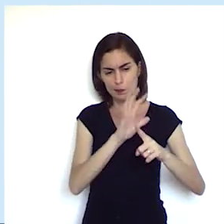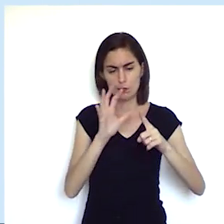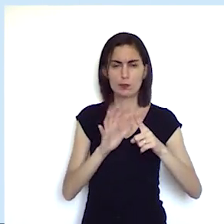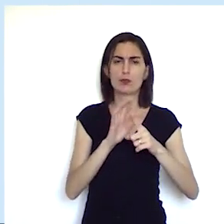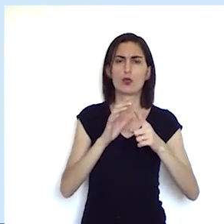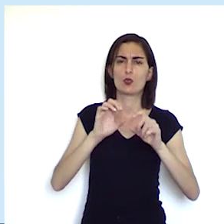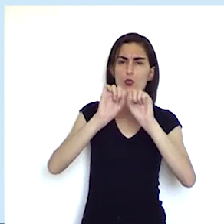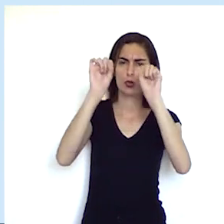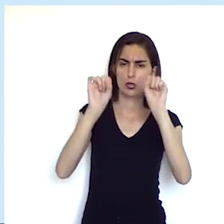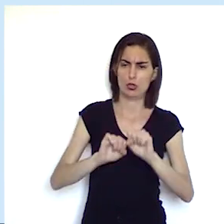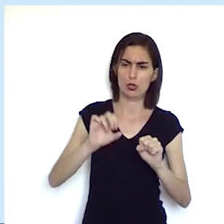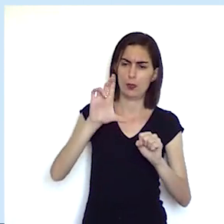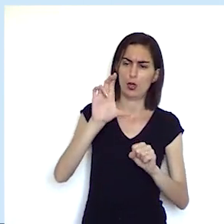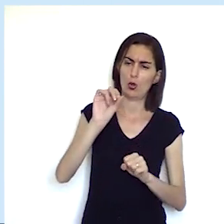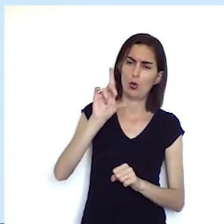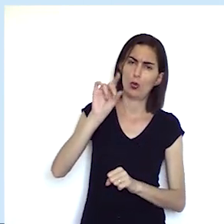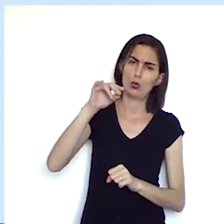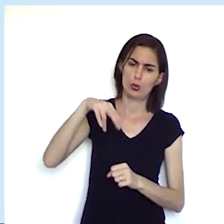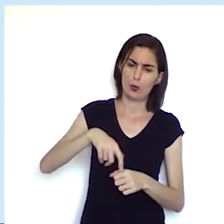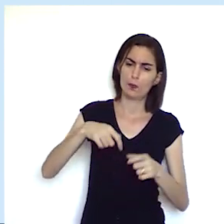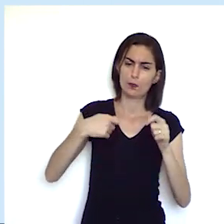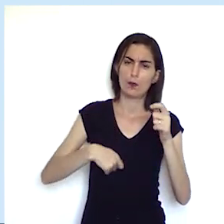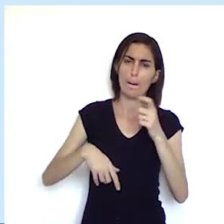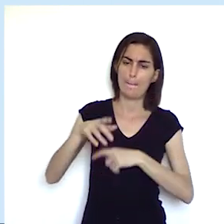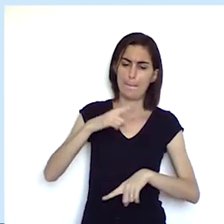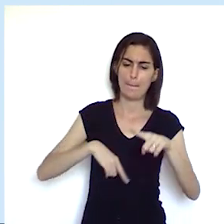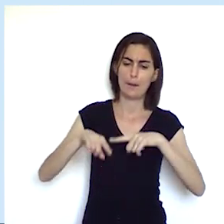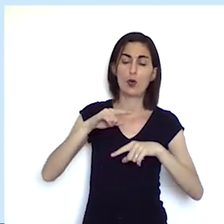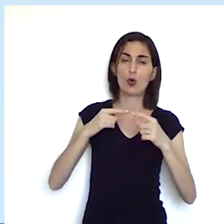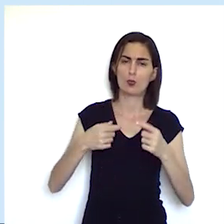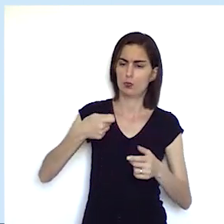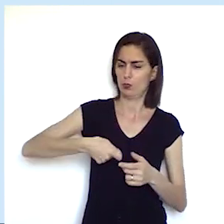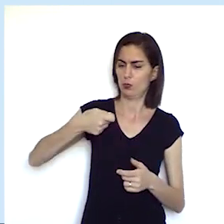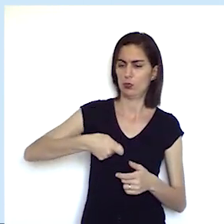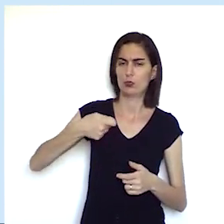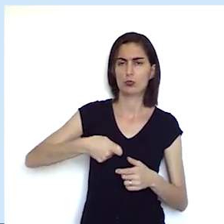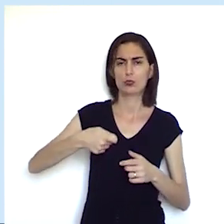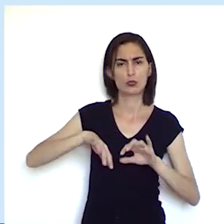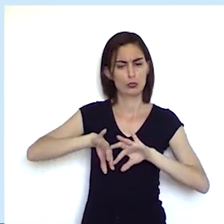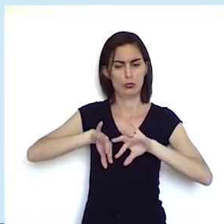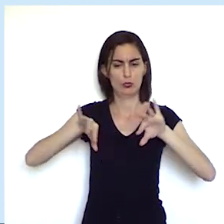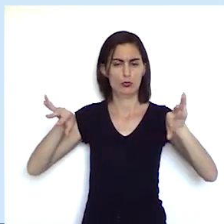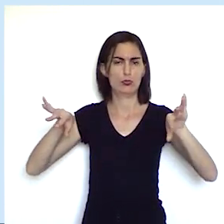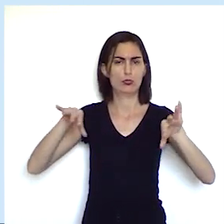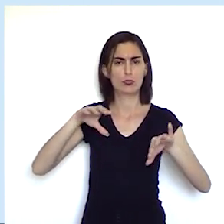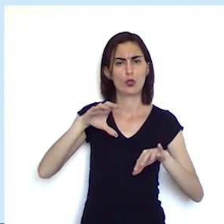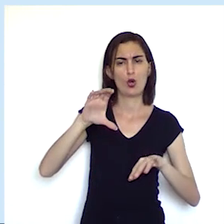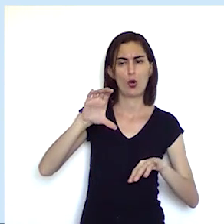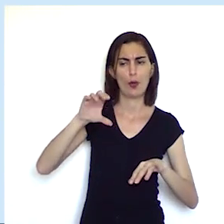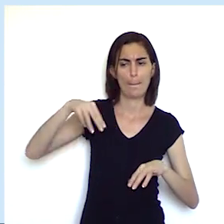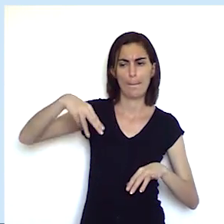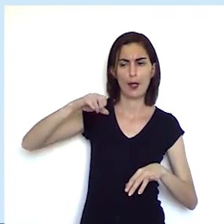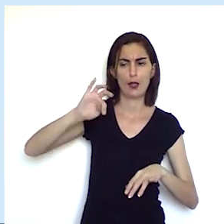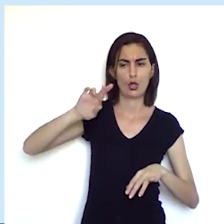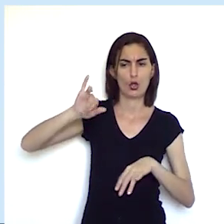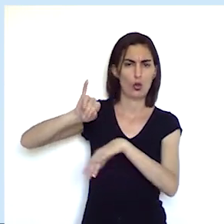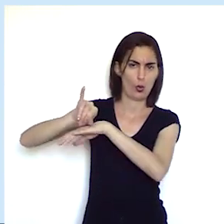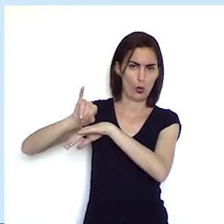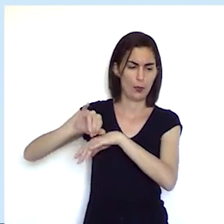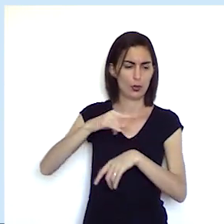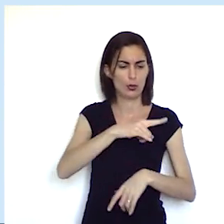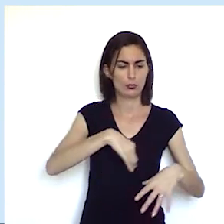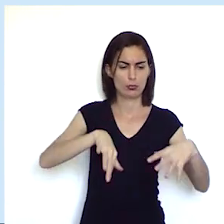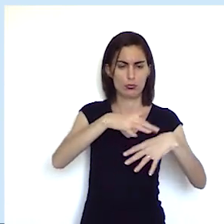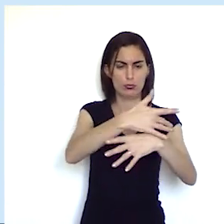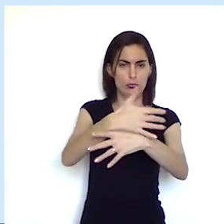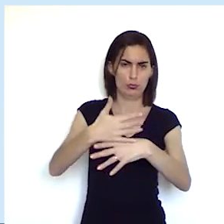colonial ele estabelecia um monopólio rígido da metrópole sobre as colônias era o que acontecia no Brasil em relação